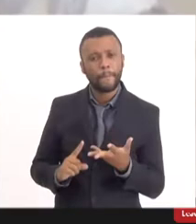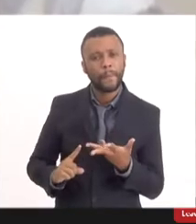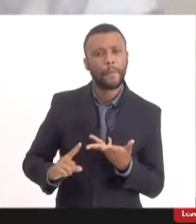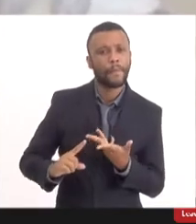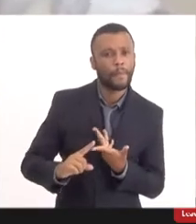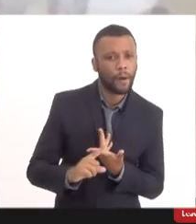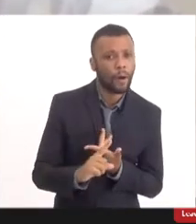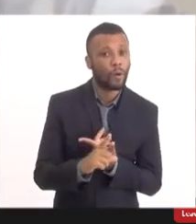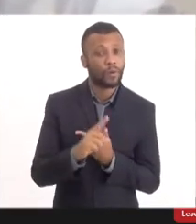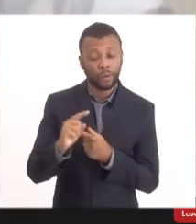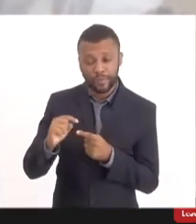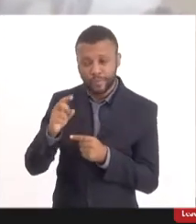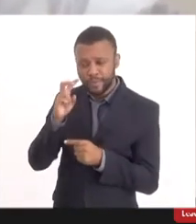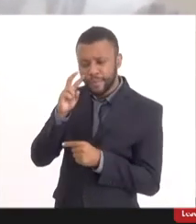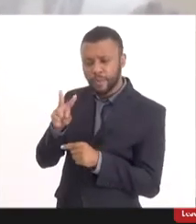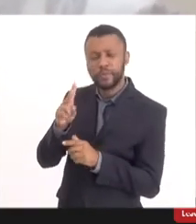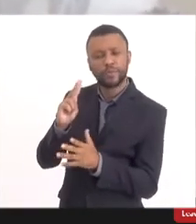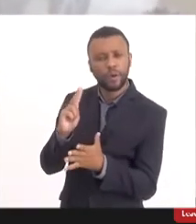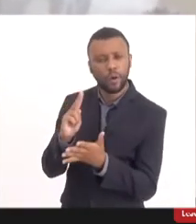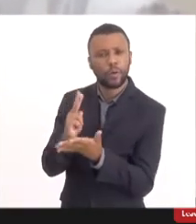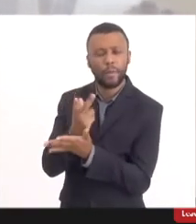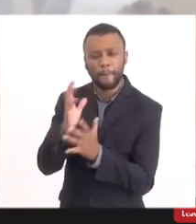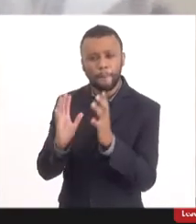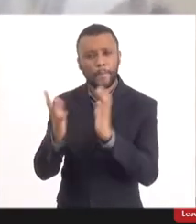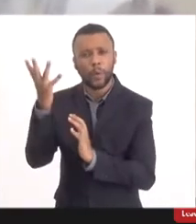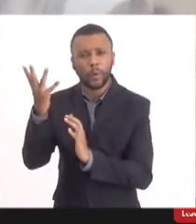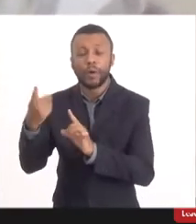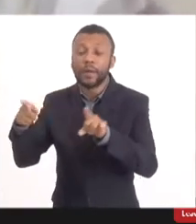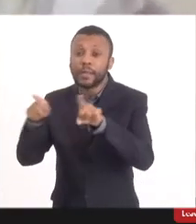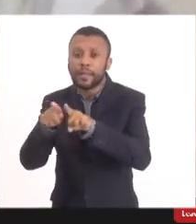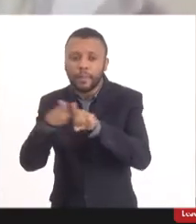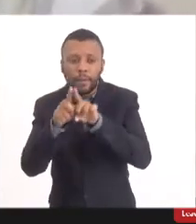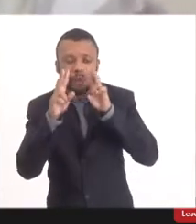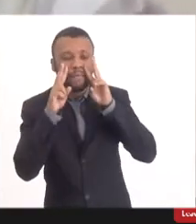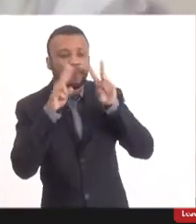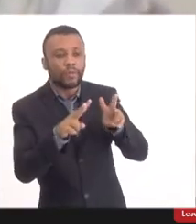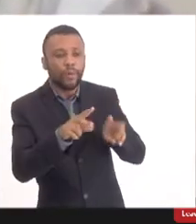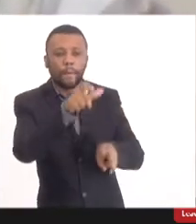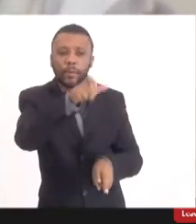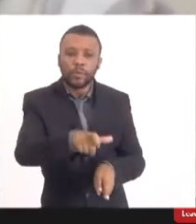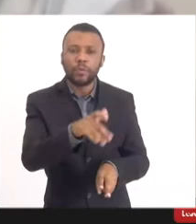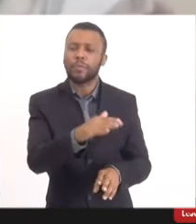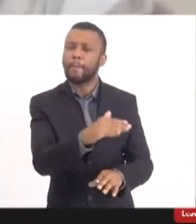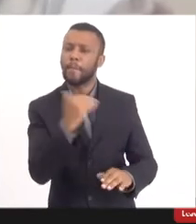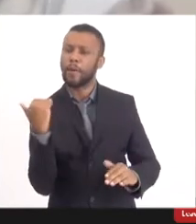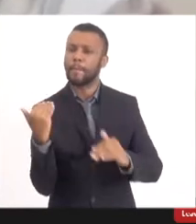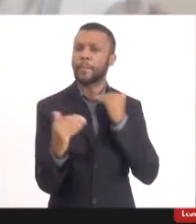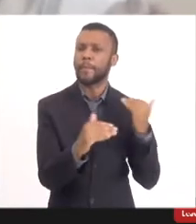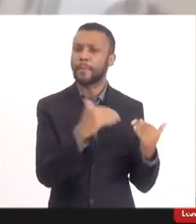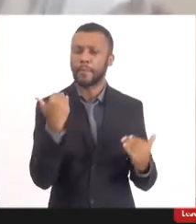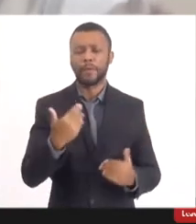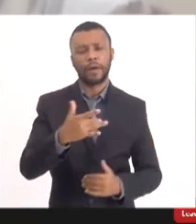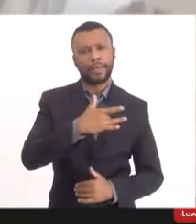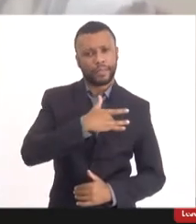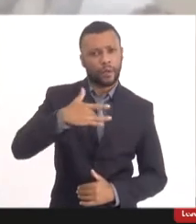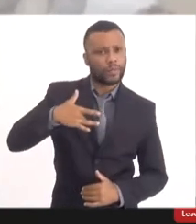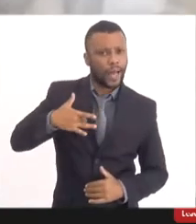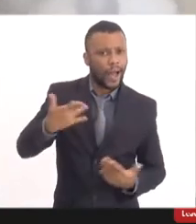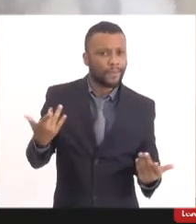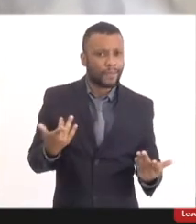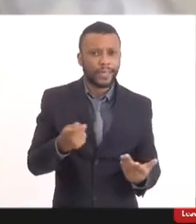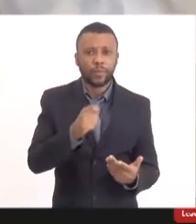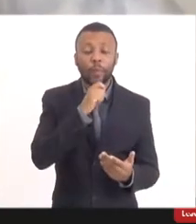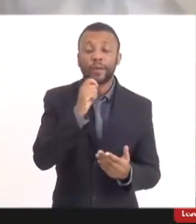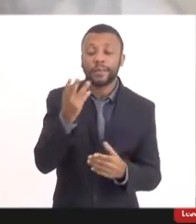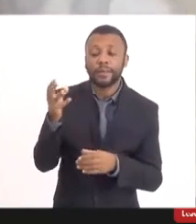viu também ela evoluindo e matando também pessoas rígidas que não estavam dentro